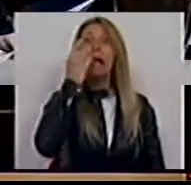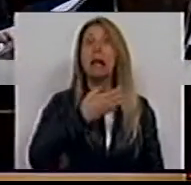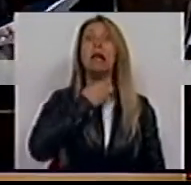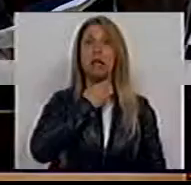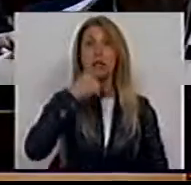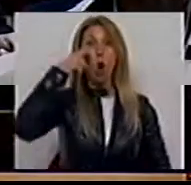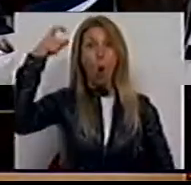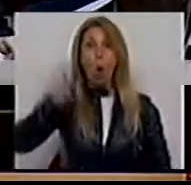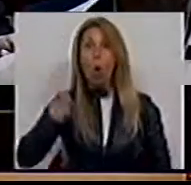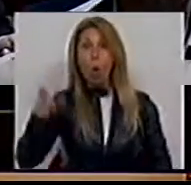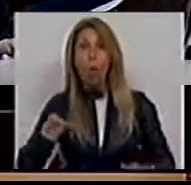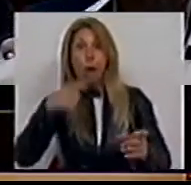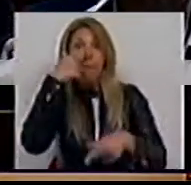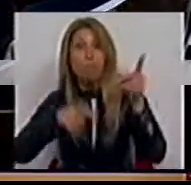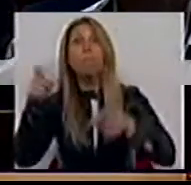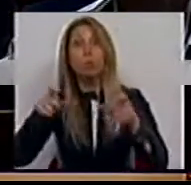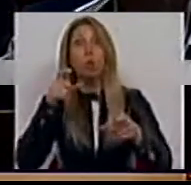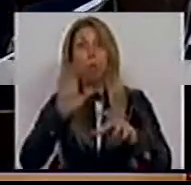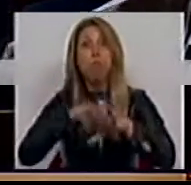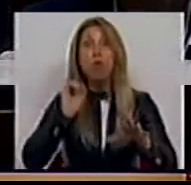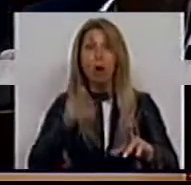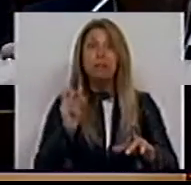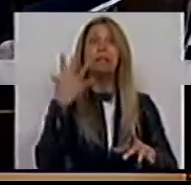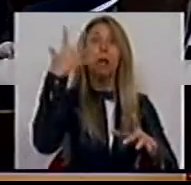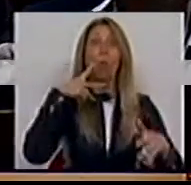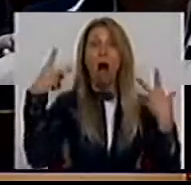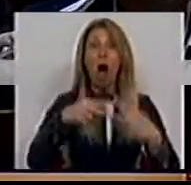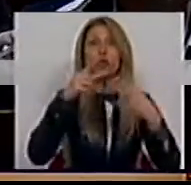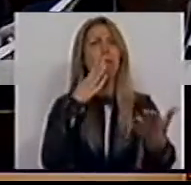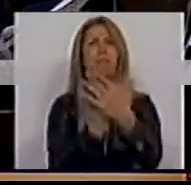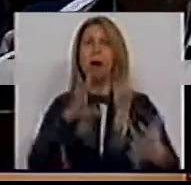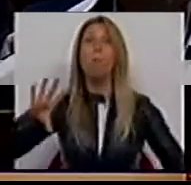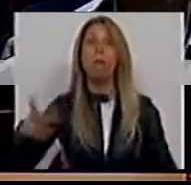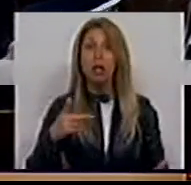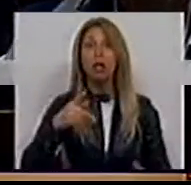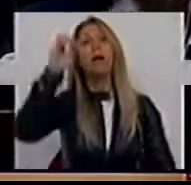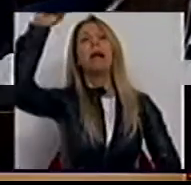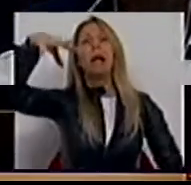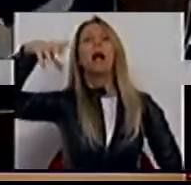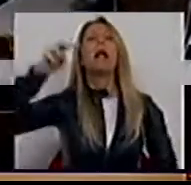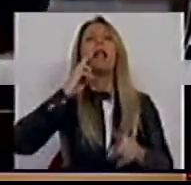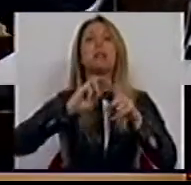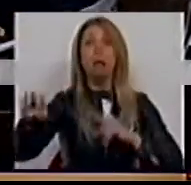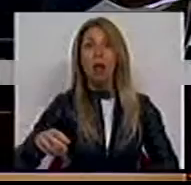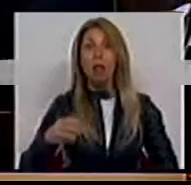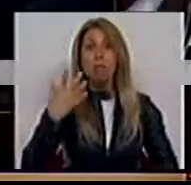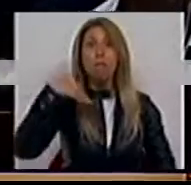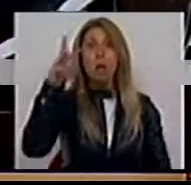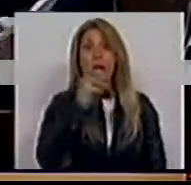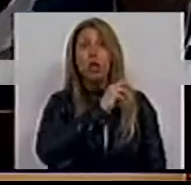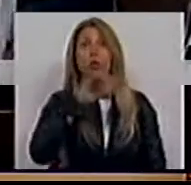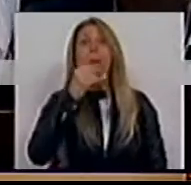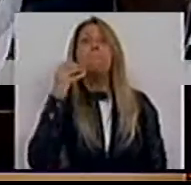austeridade deixaram o país. Eletricidade. Mais de 300 mil pessoas vão tornar a ter